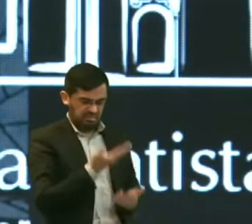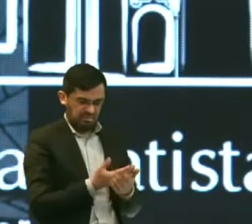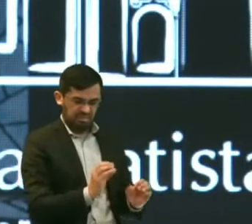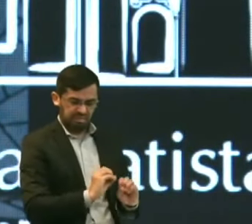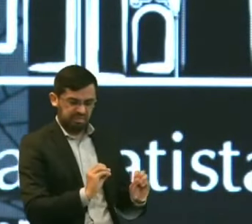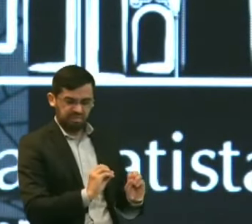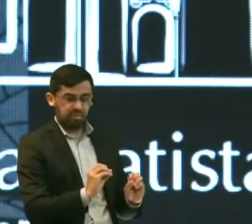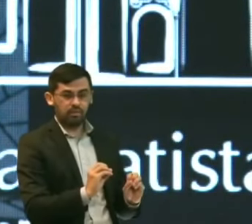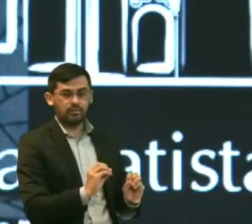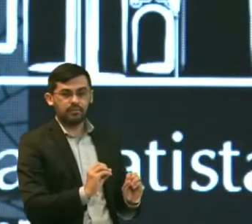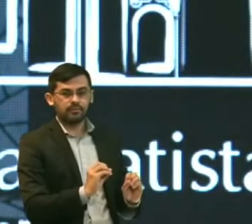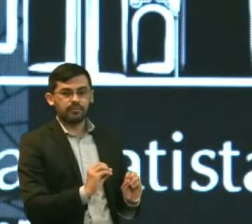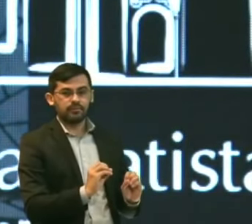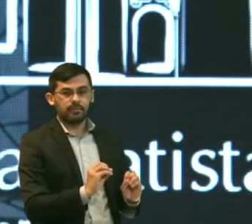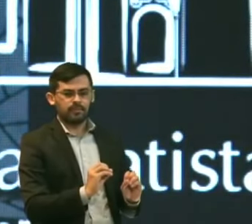Não